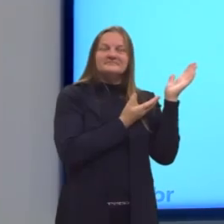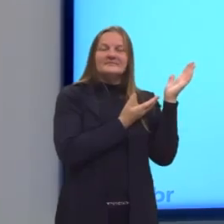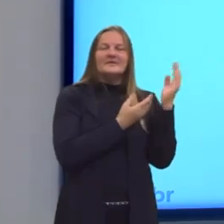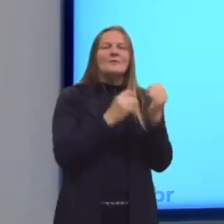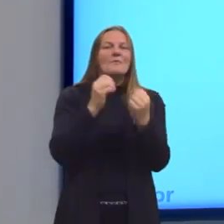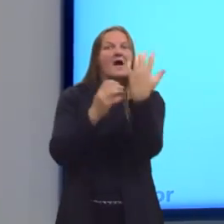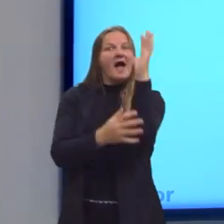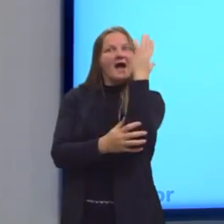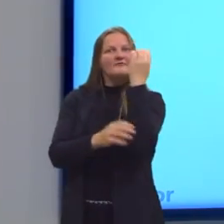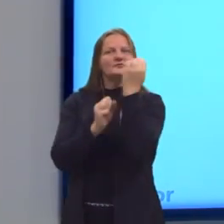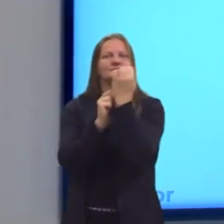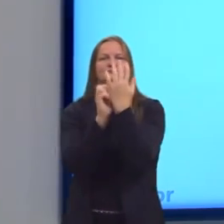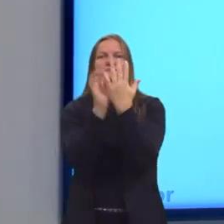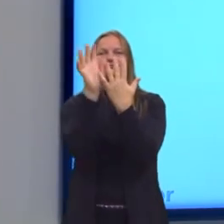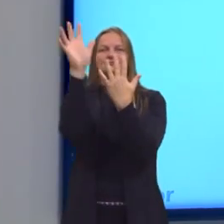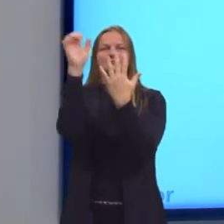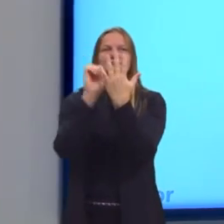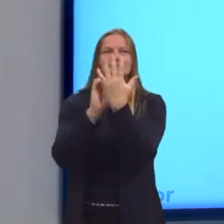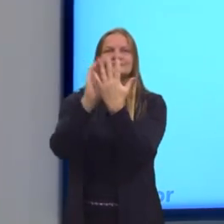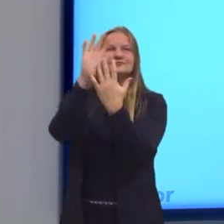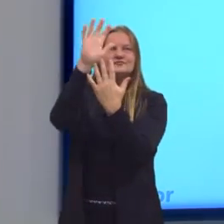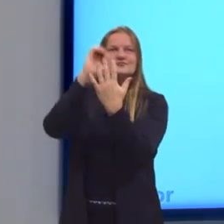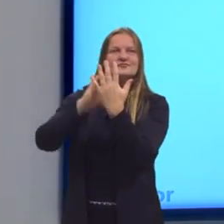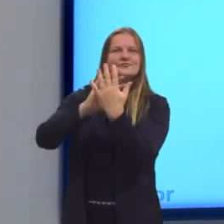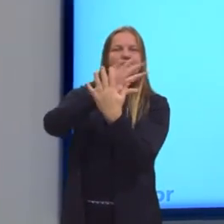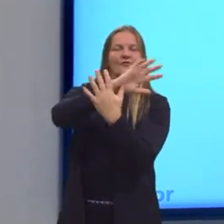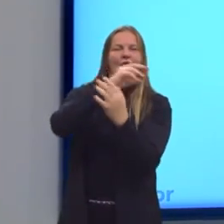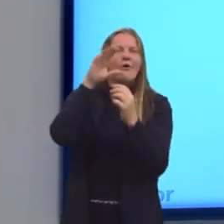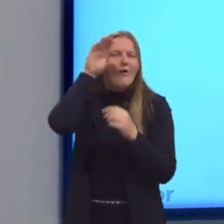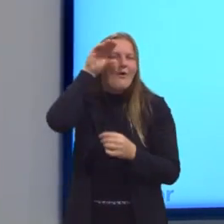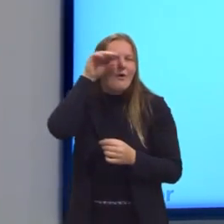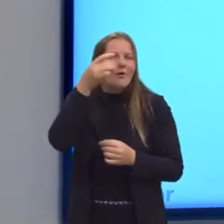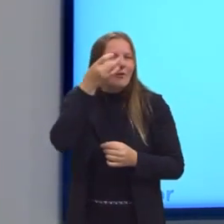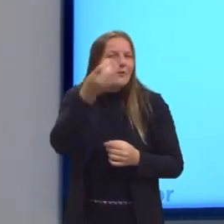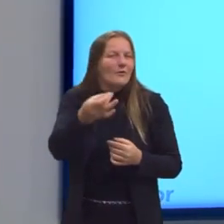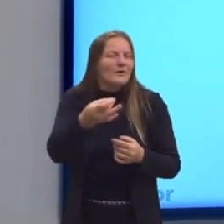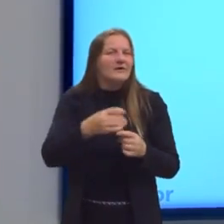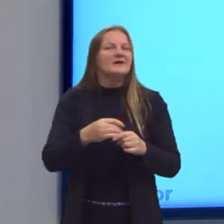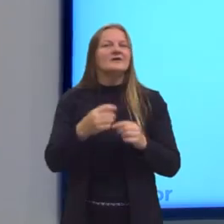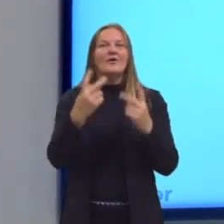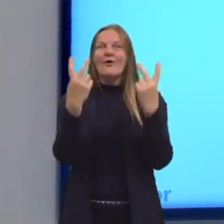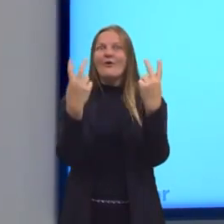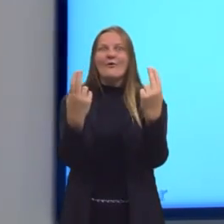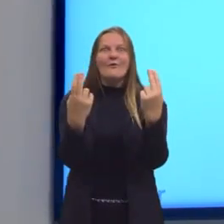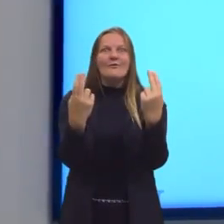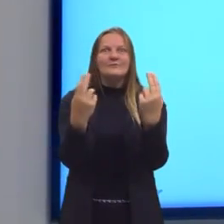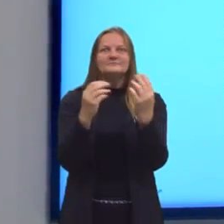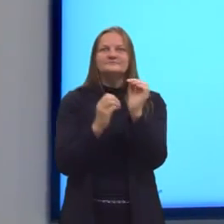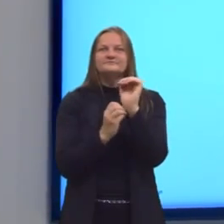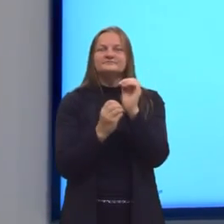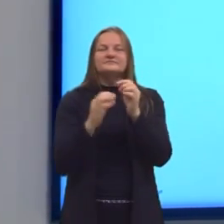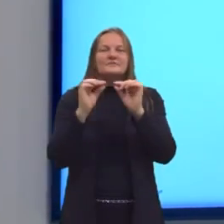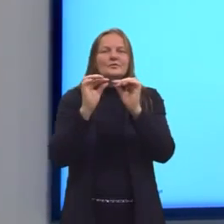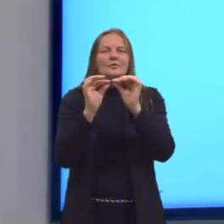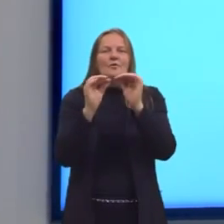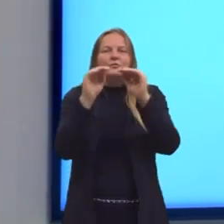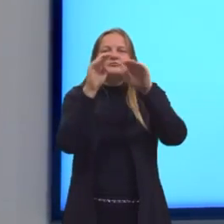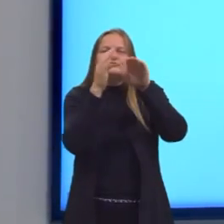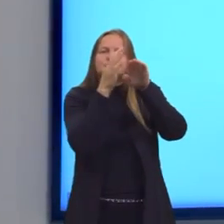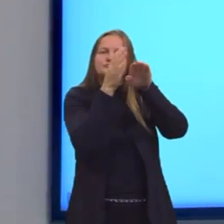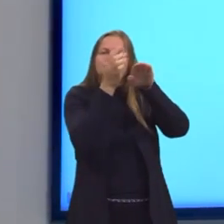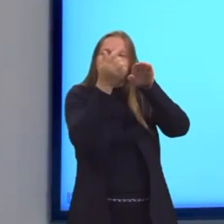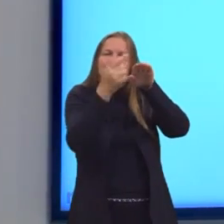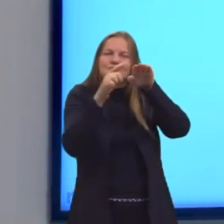galhos de árvores. O que eu quero, sim, que vocês observem? Que eles formam uma sequência ali na